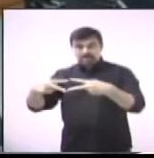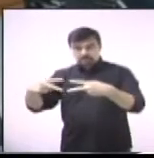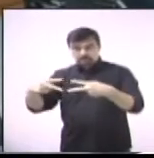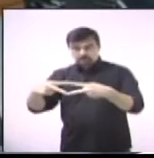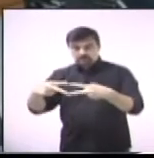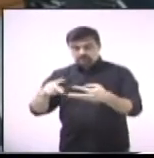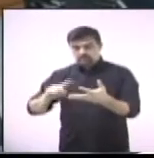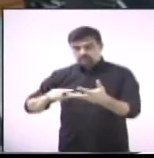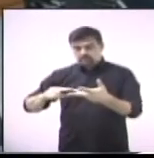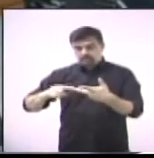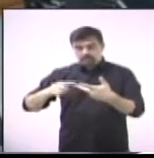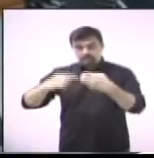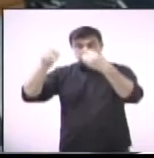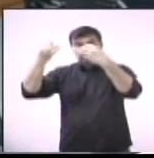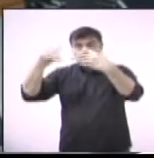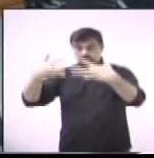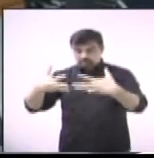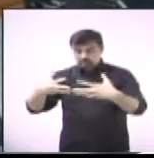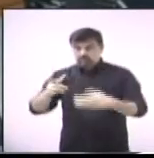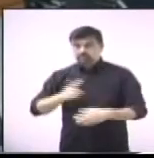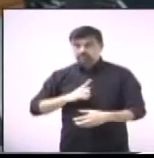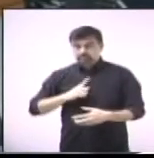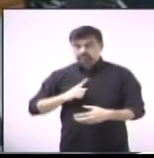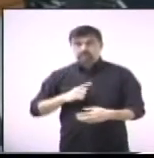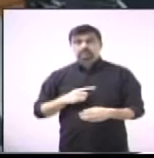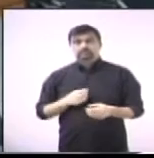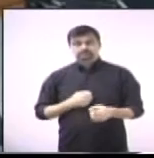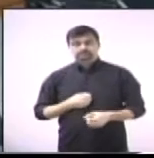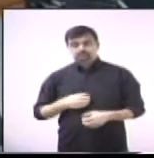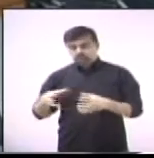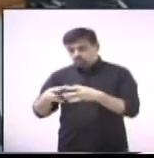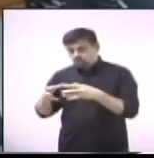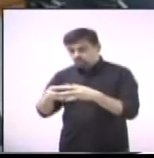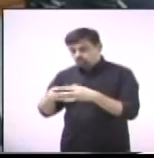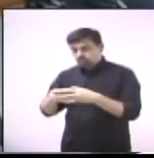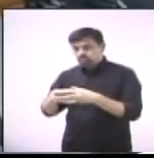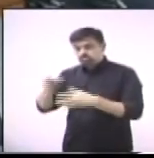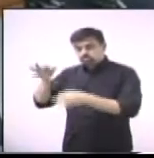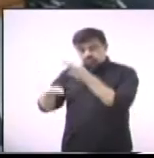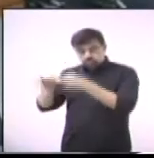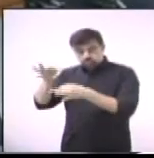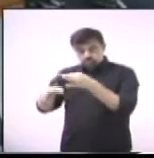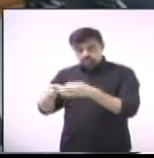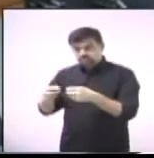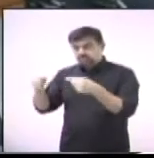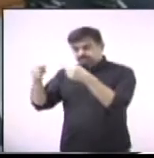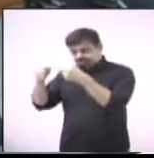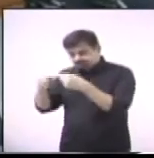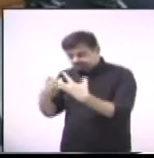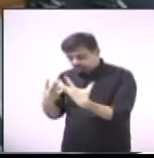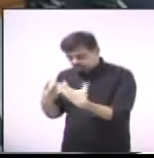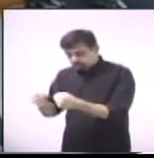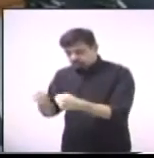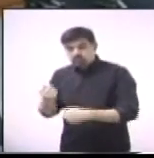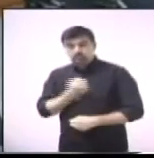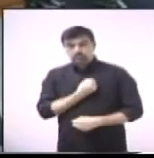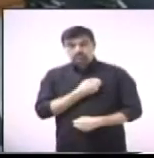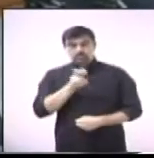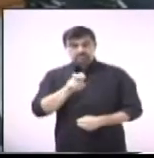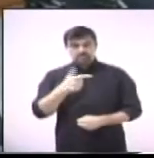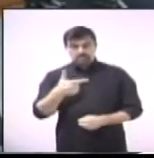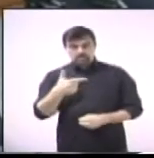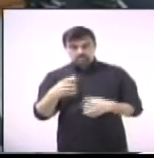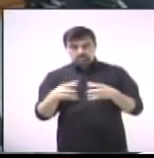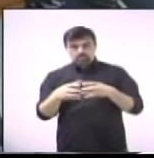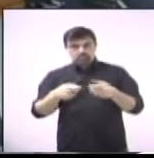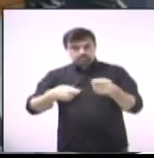e da outras providências, pareceres número 48, da Comissão de Justiça, número 52, da Comissão